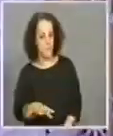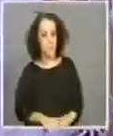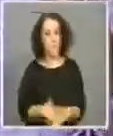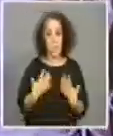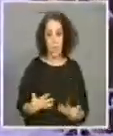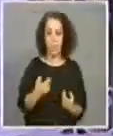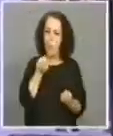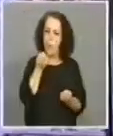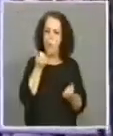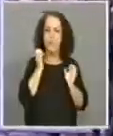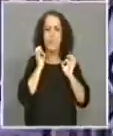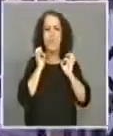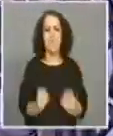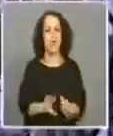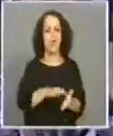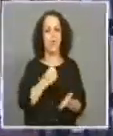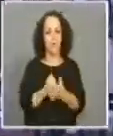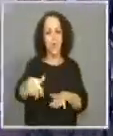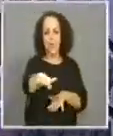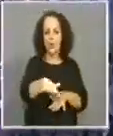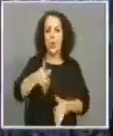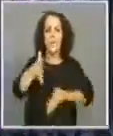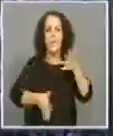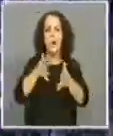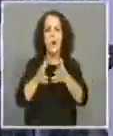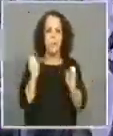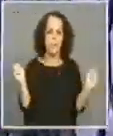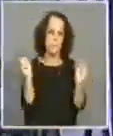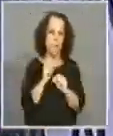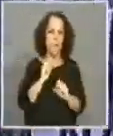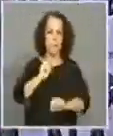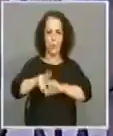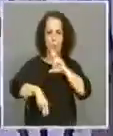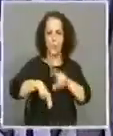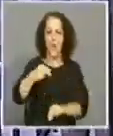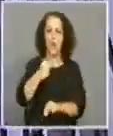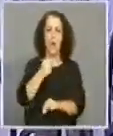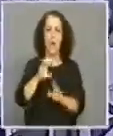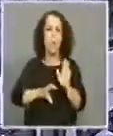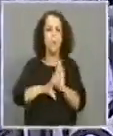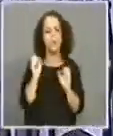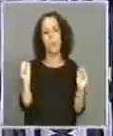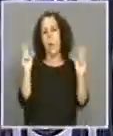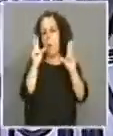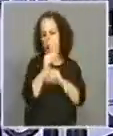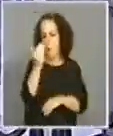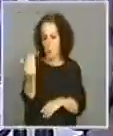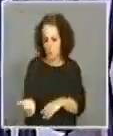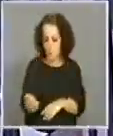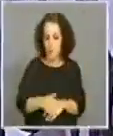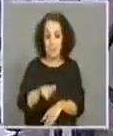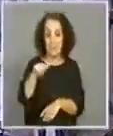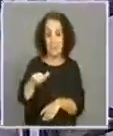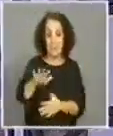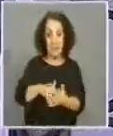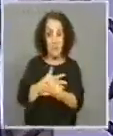as infraestruturas de uma nova zona industrial, moderna, com excelentes condições de acolhimento e por via desse plano de